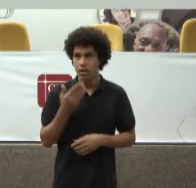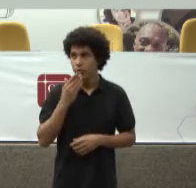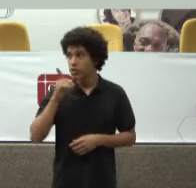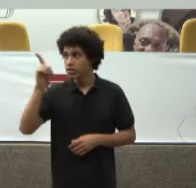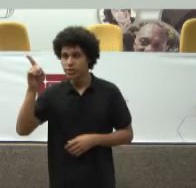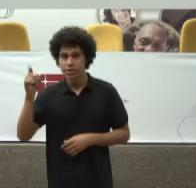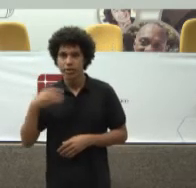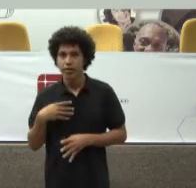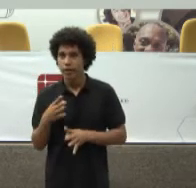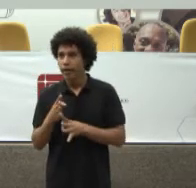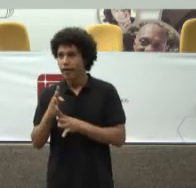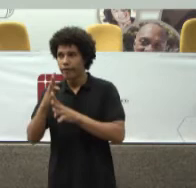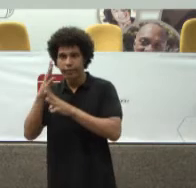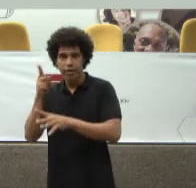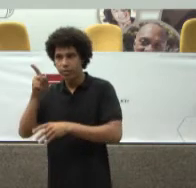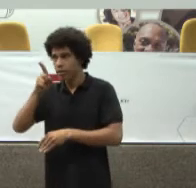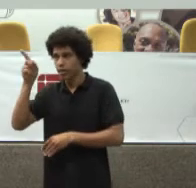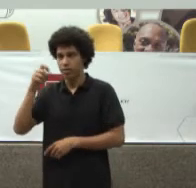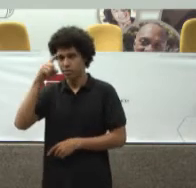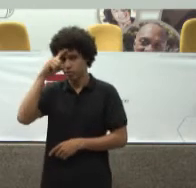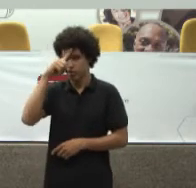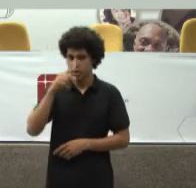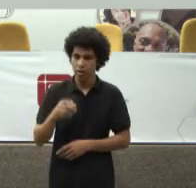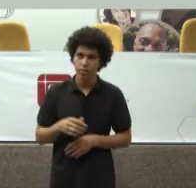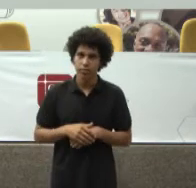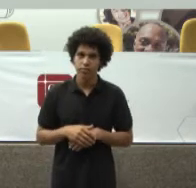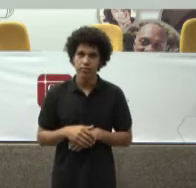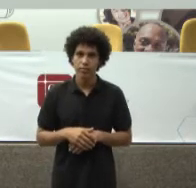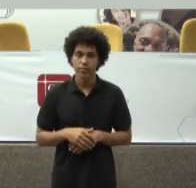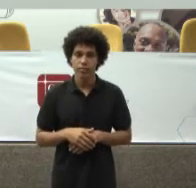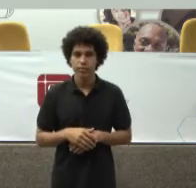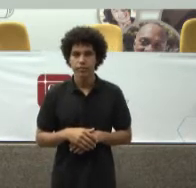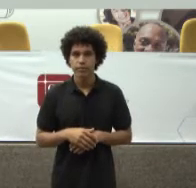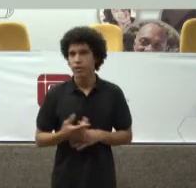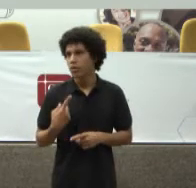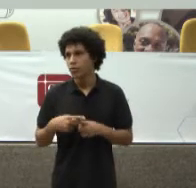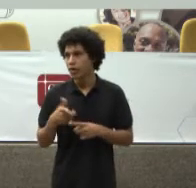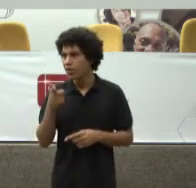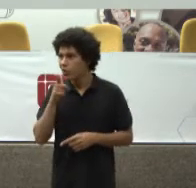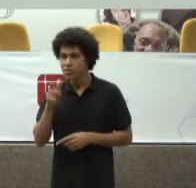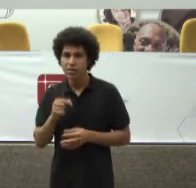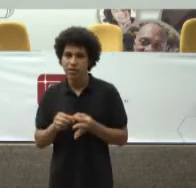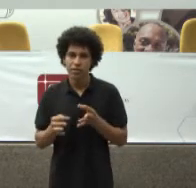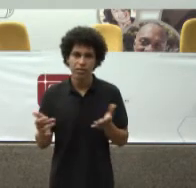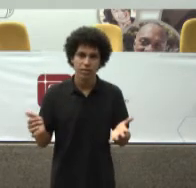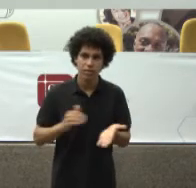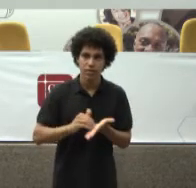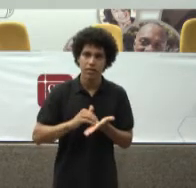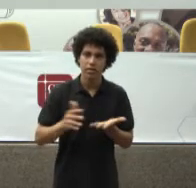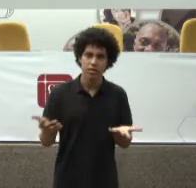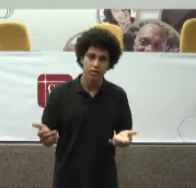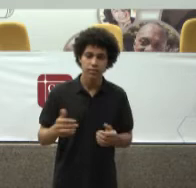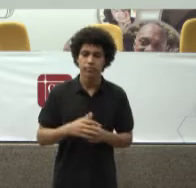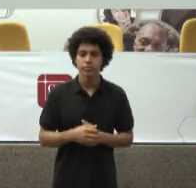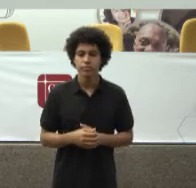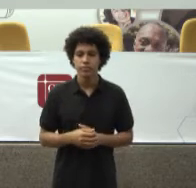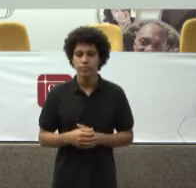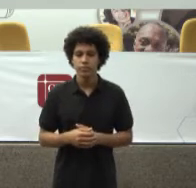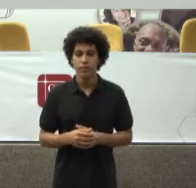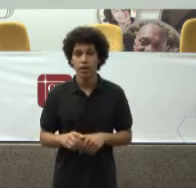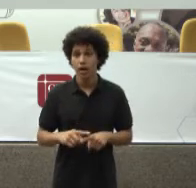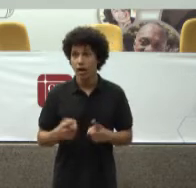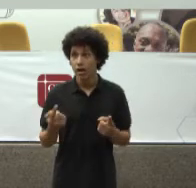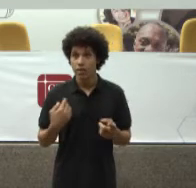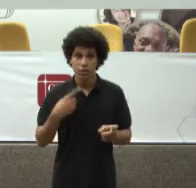São Paulo Que é um grande Hospital de São Paulo Peça a fila Para o Hospital São Paulo Porque ele não está Dando para a secretaria E aí eu